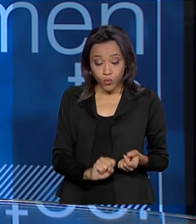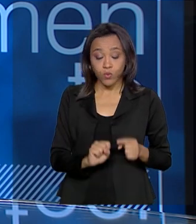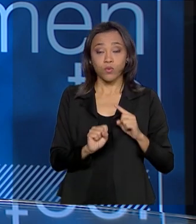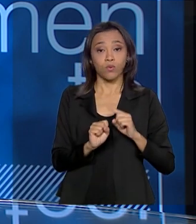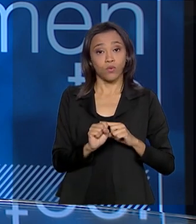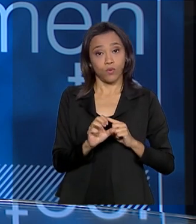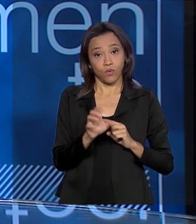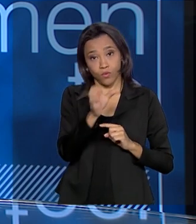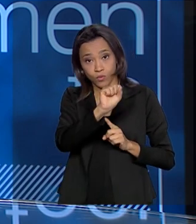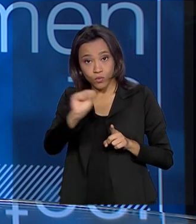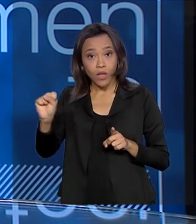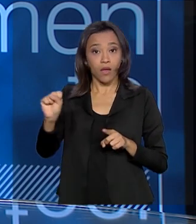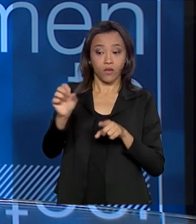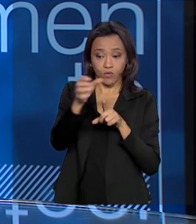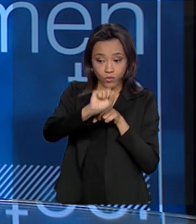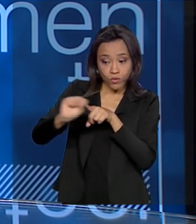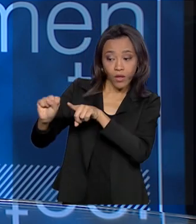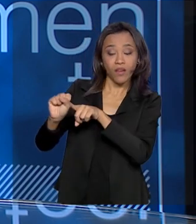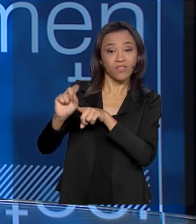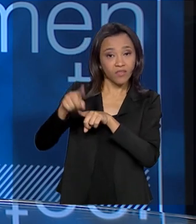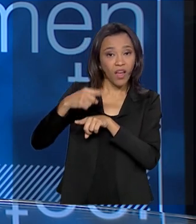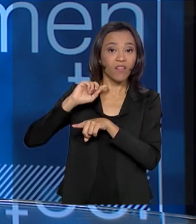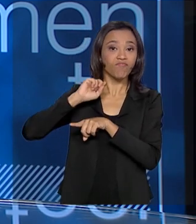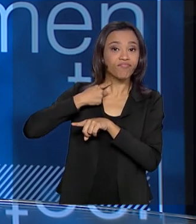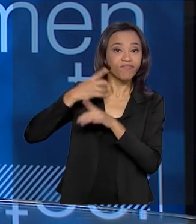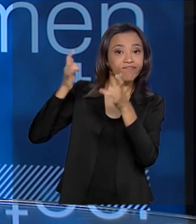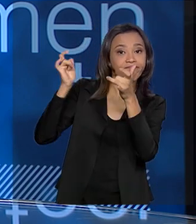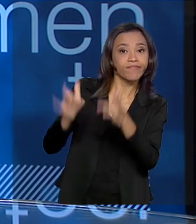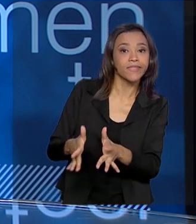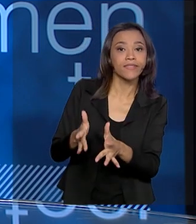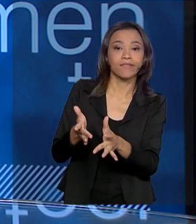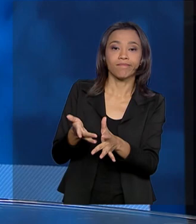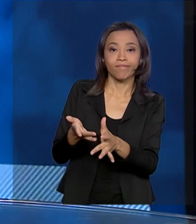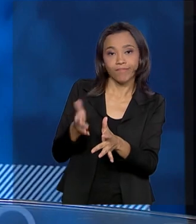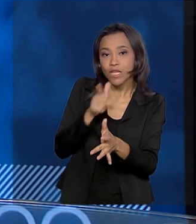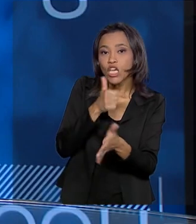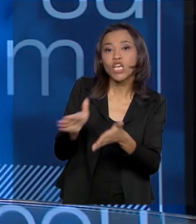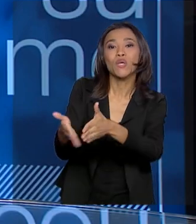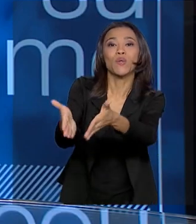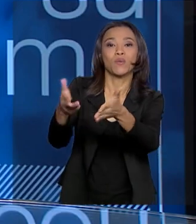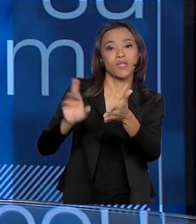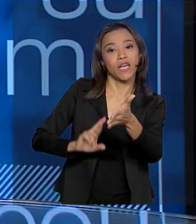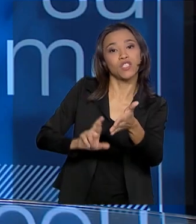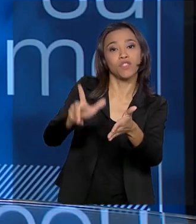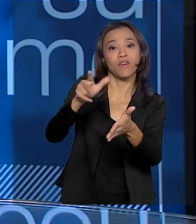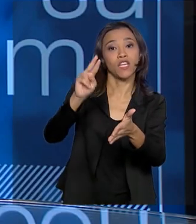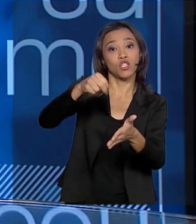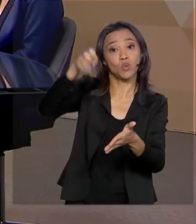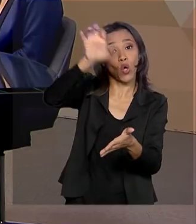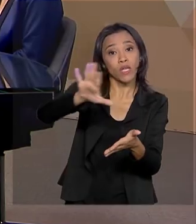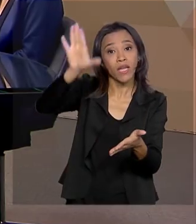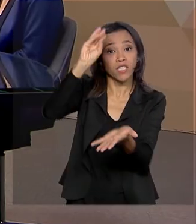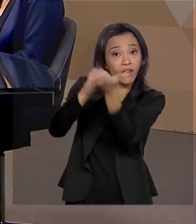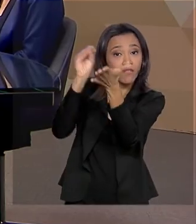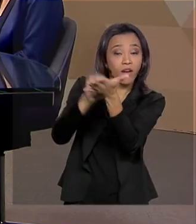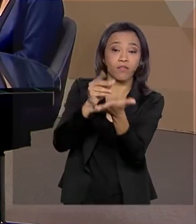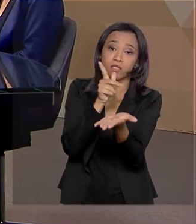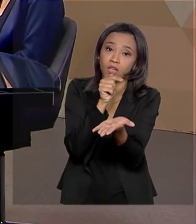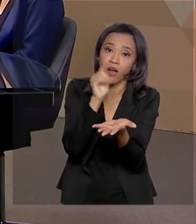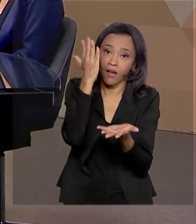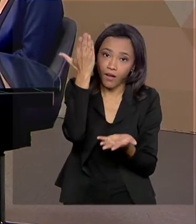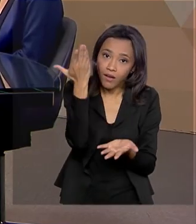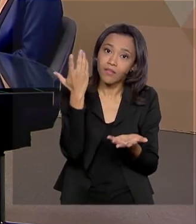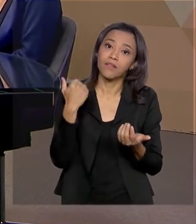temos aí um problema mesmo de poluição dos nossos rios, então é problema completamente diferenciado do Nordeste, mas também que demanda...